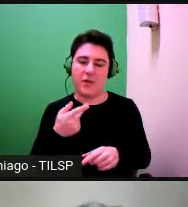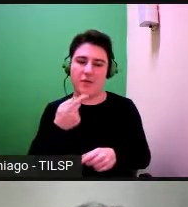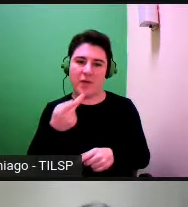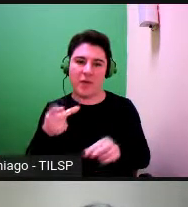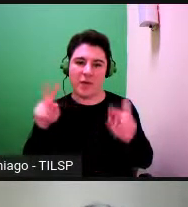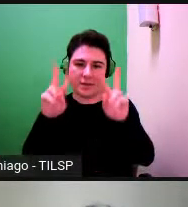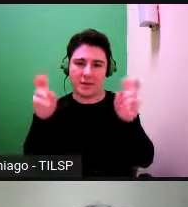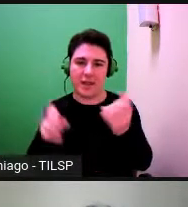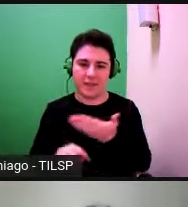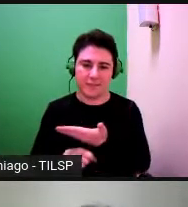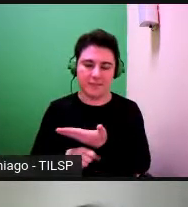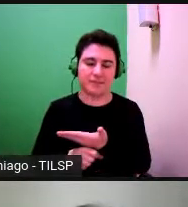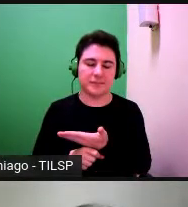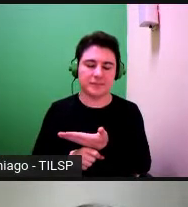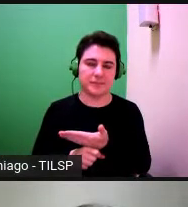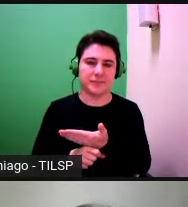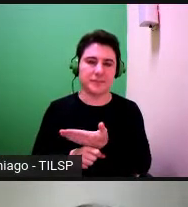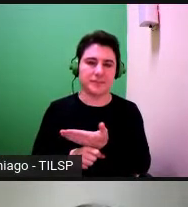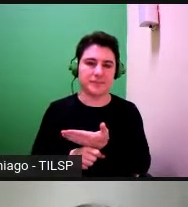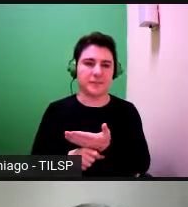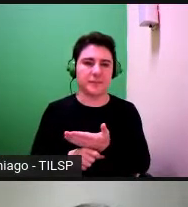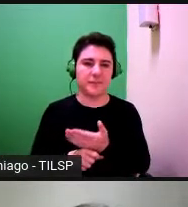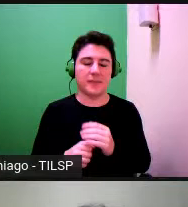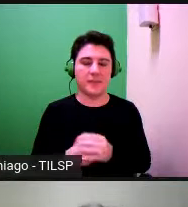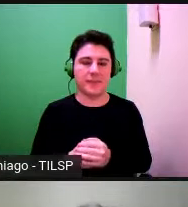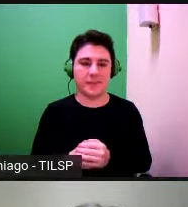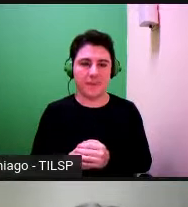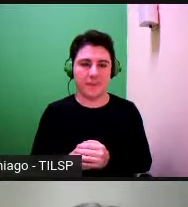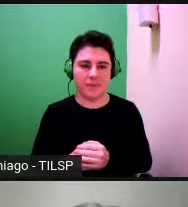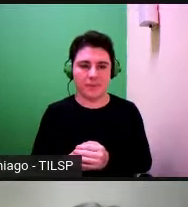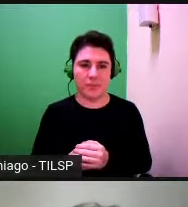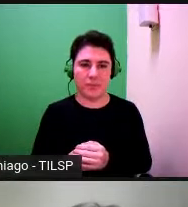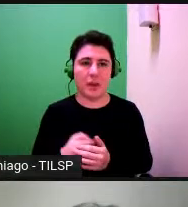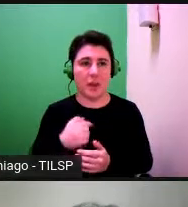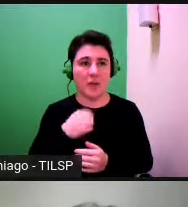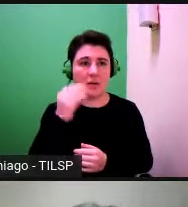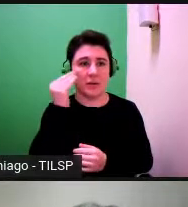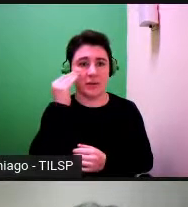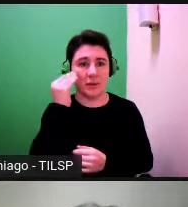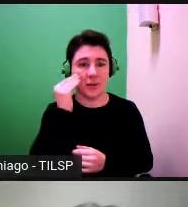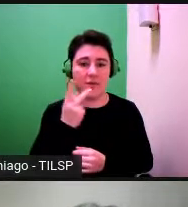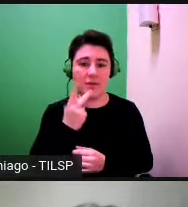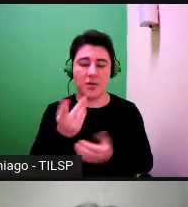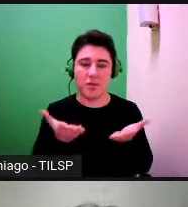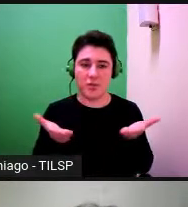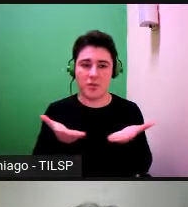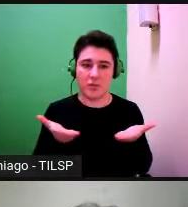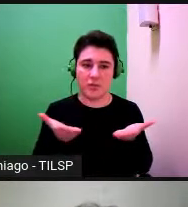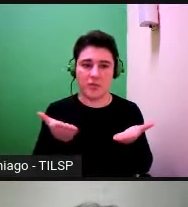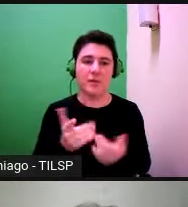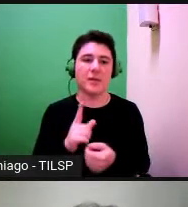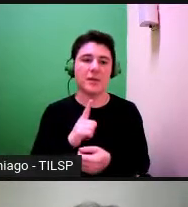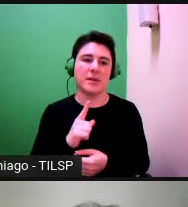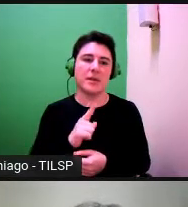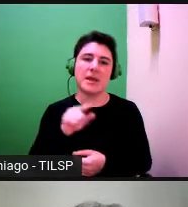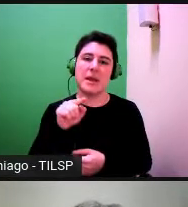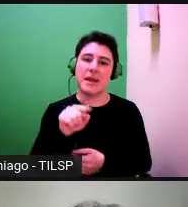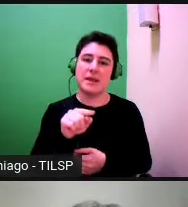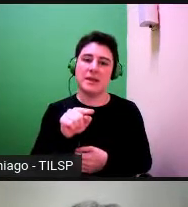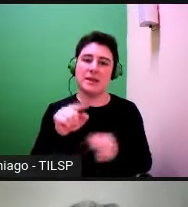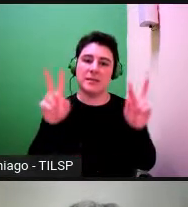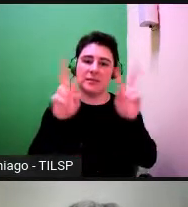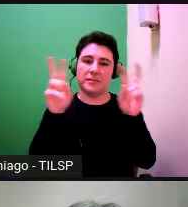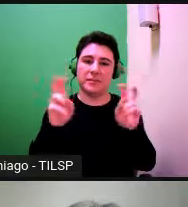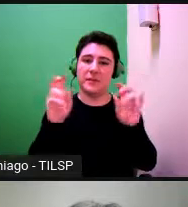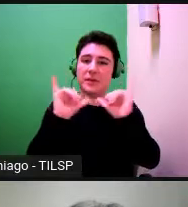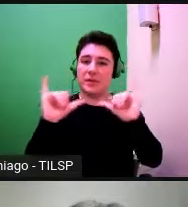E aquilo que tentarei fazer hoje tem este ponto de partida, que é